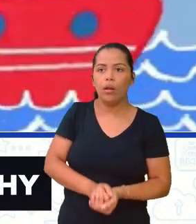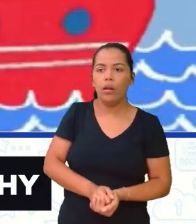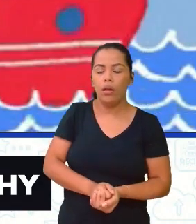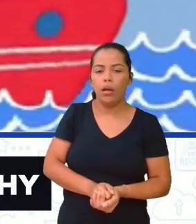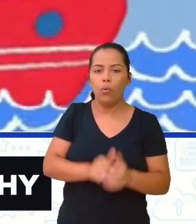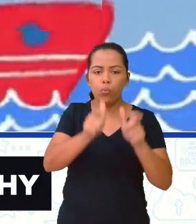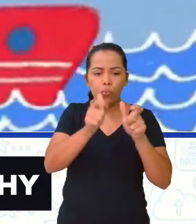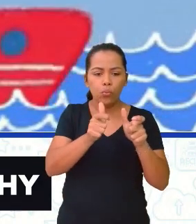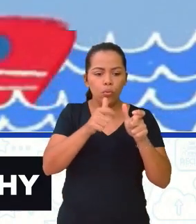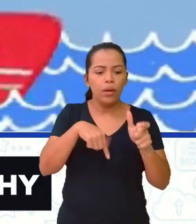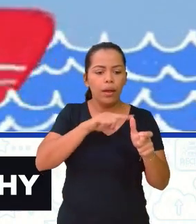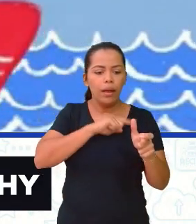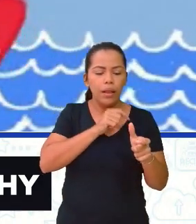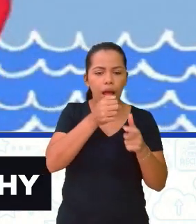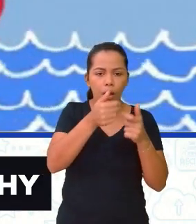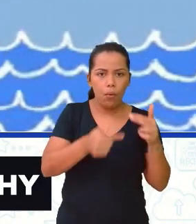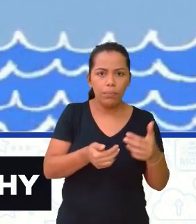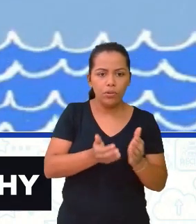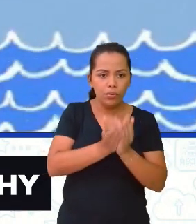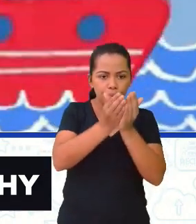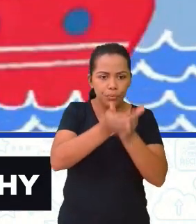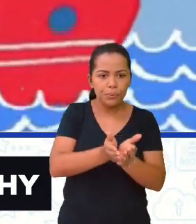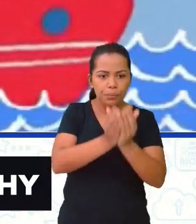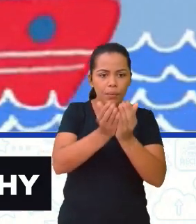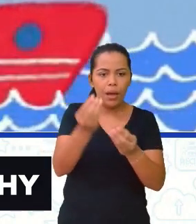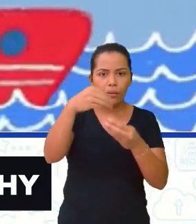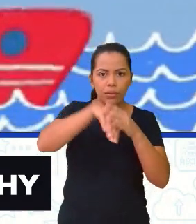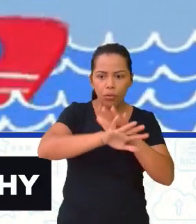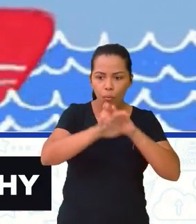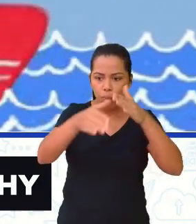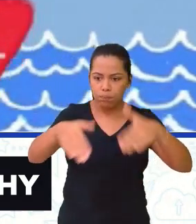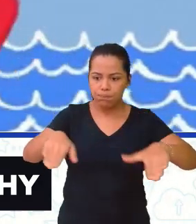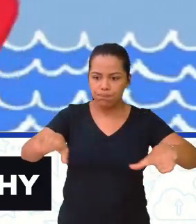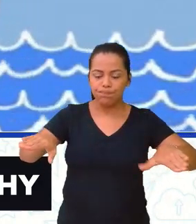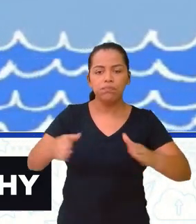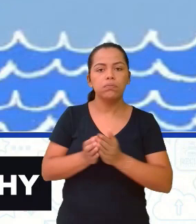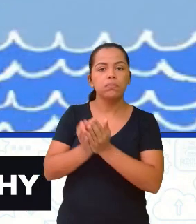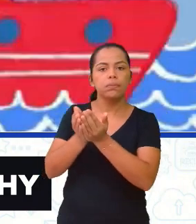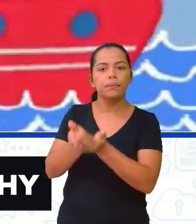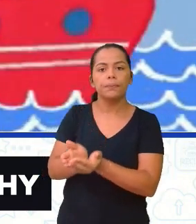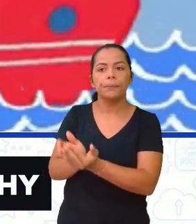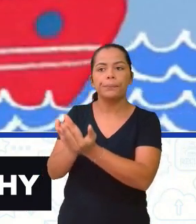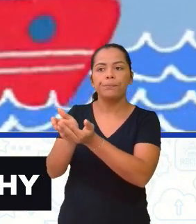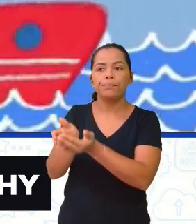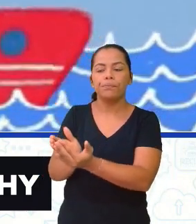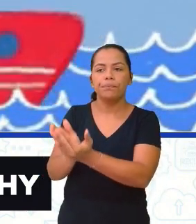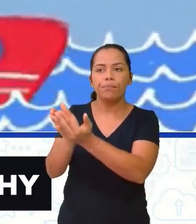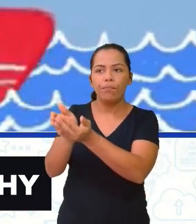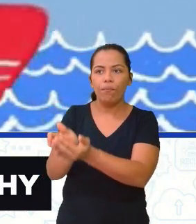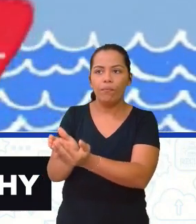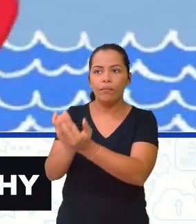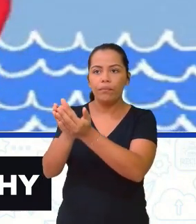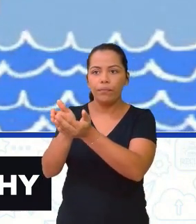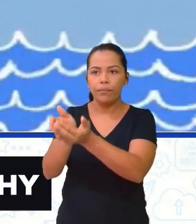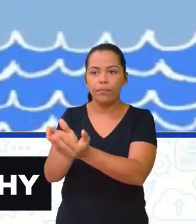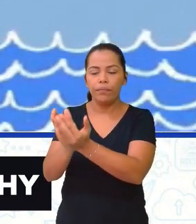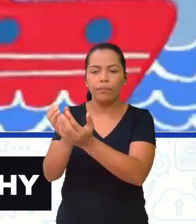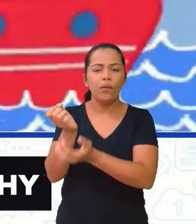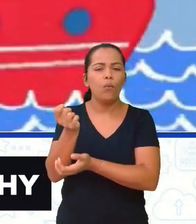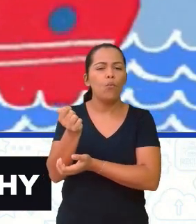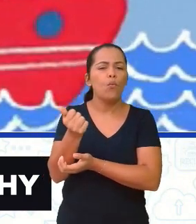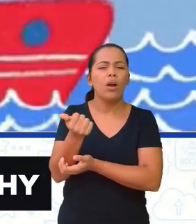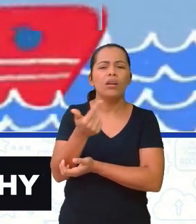barquinho aí no oceano. Então, esse ponto é bem insignificante. Quase a gente não,